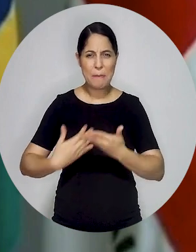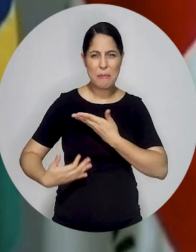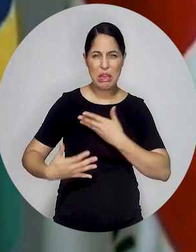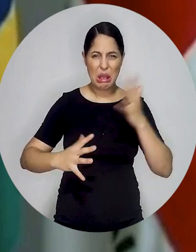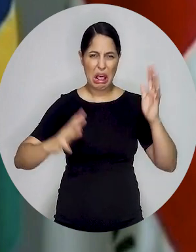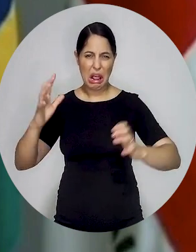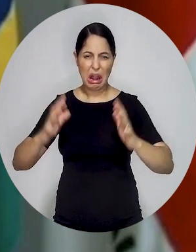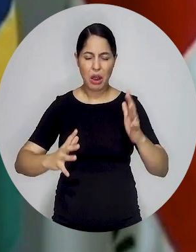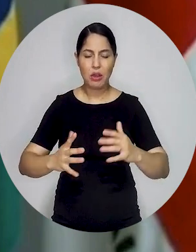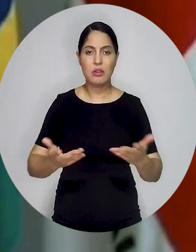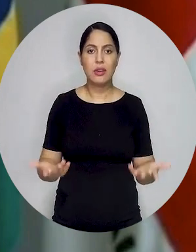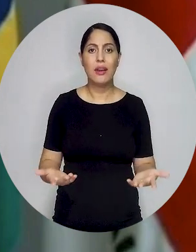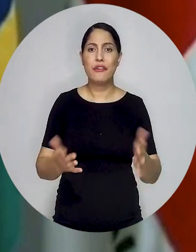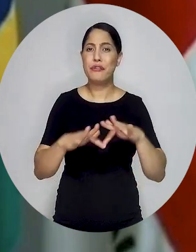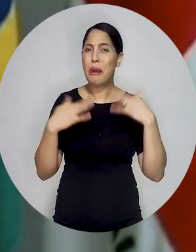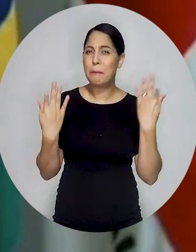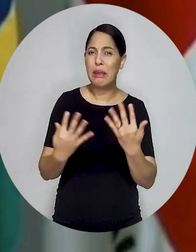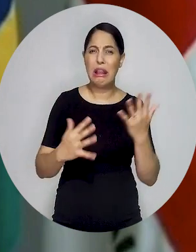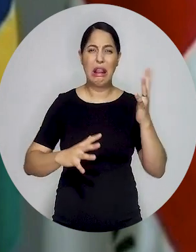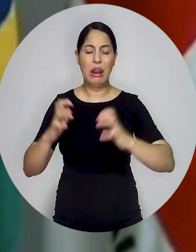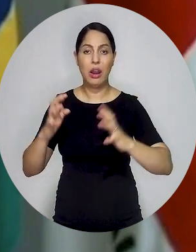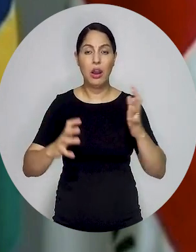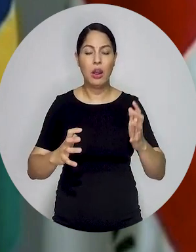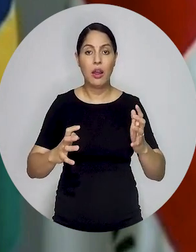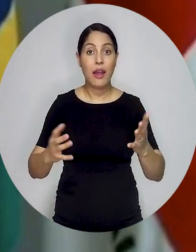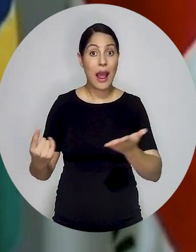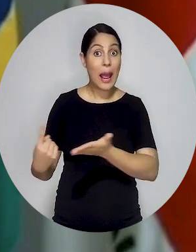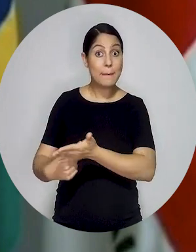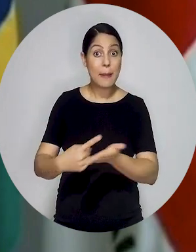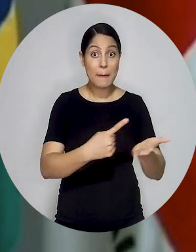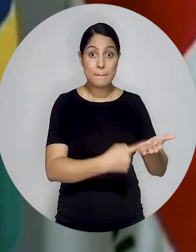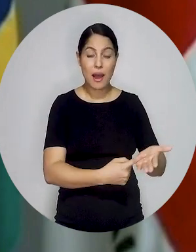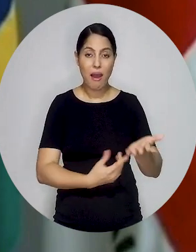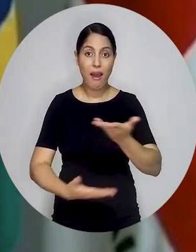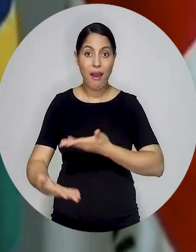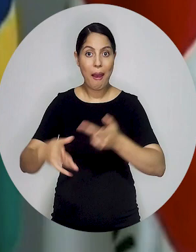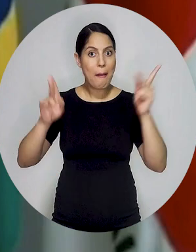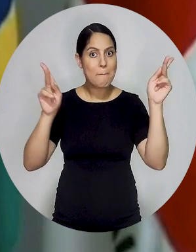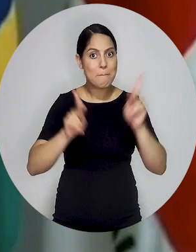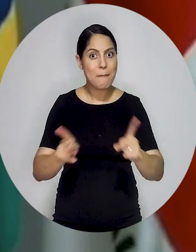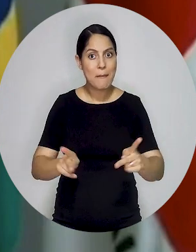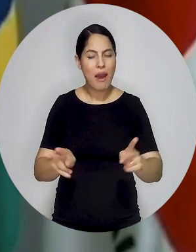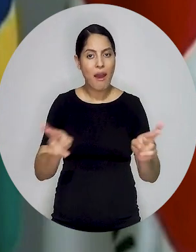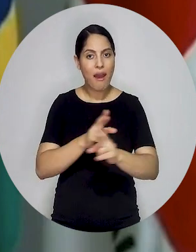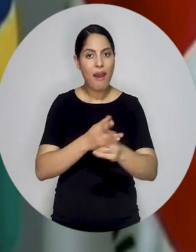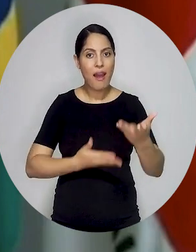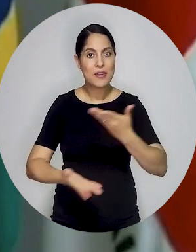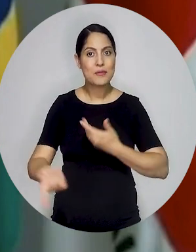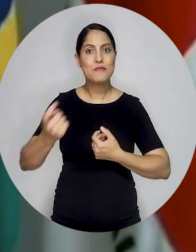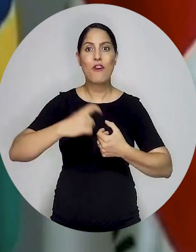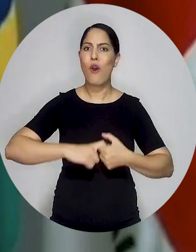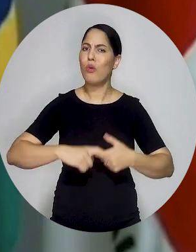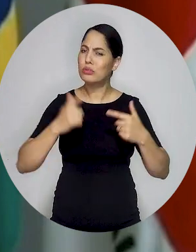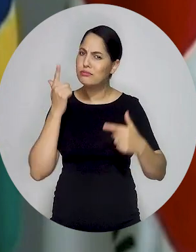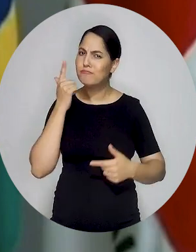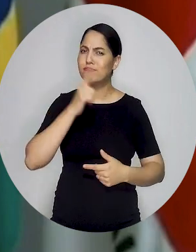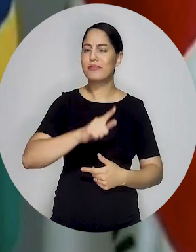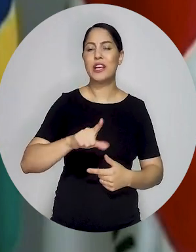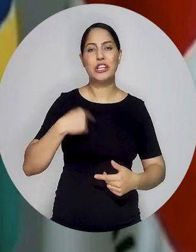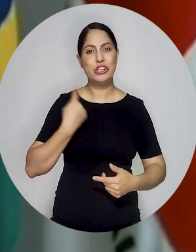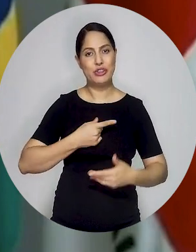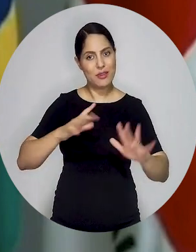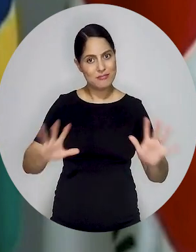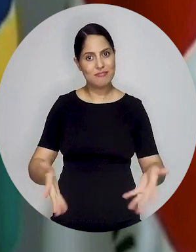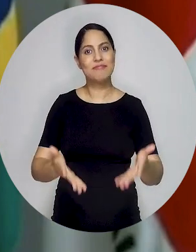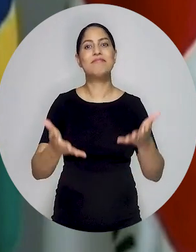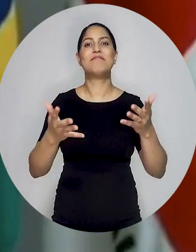judicial e que com o acordo podem retomar essas relações. Essa cultura da paz que o Museu Nacional de Justiça e o Poder Judiciário vem implementando há tanto tempo